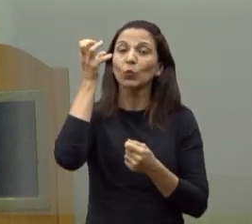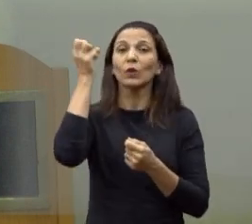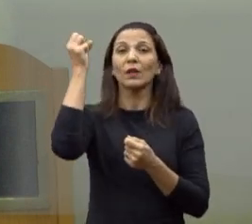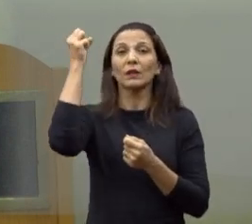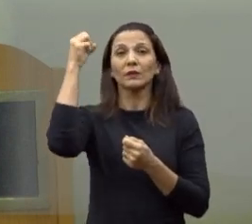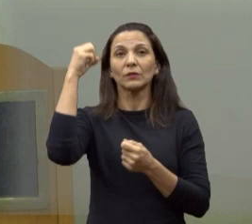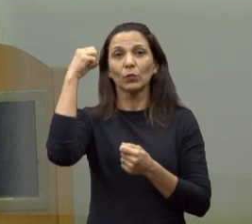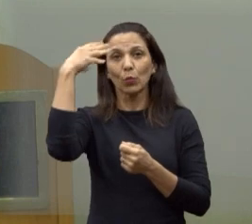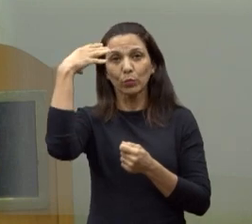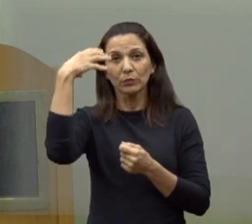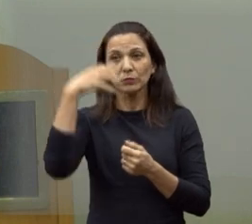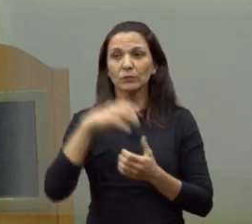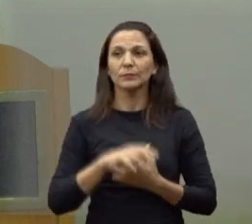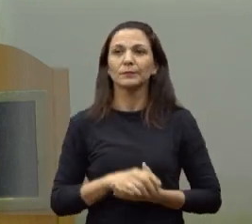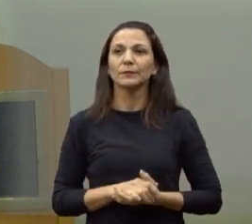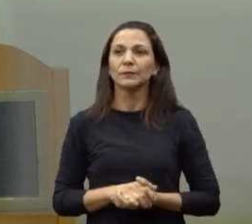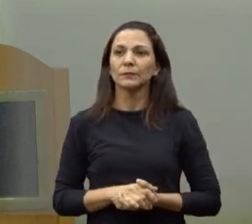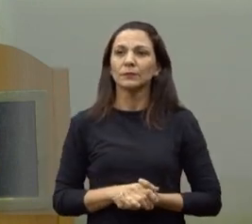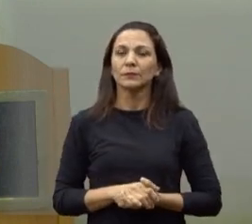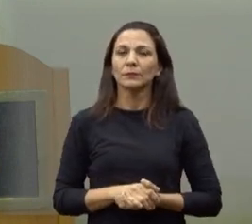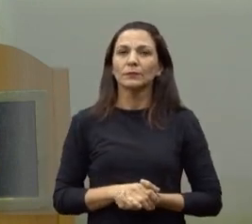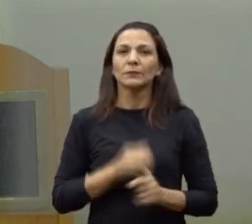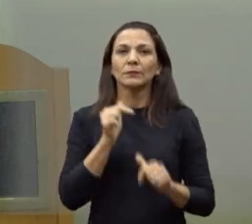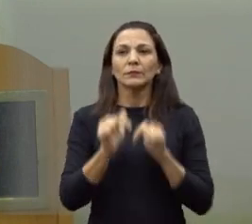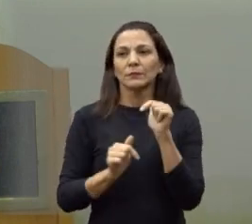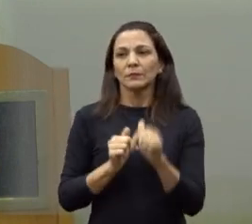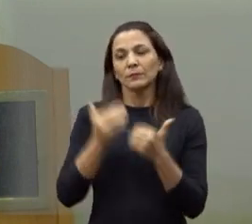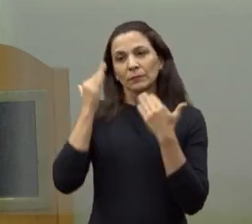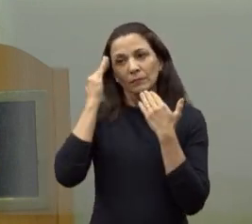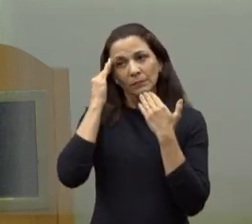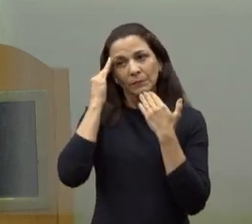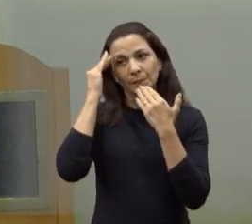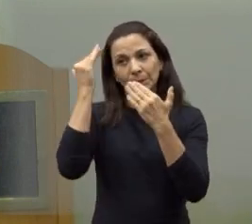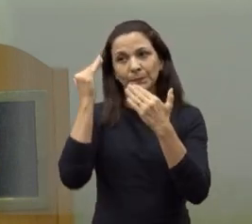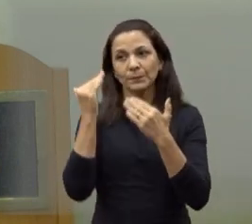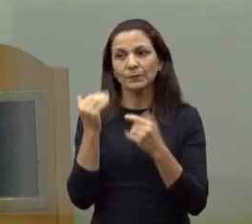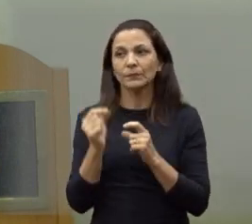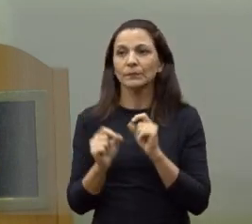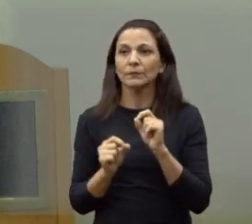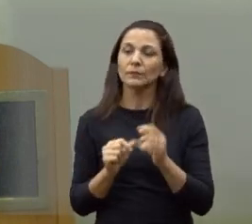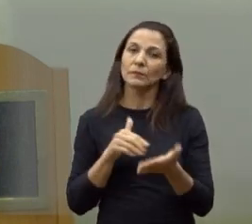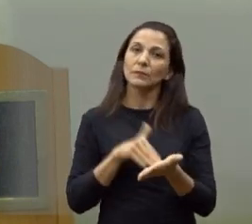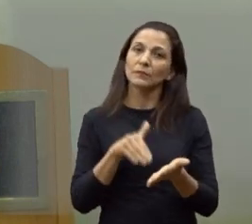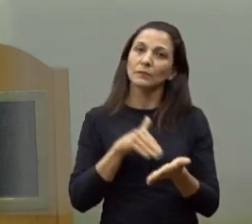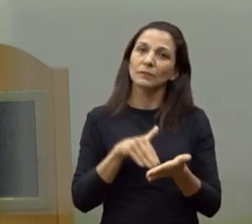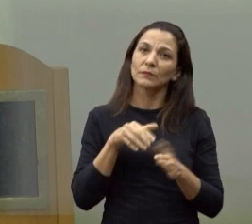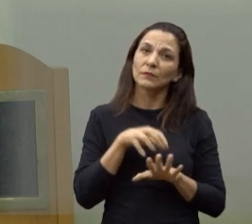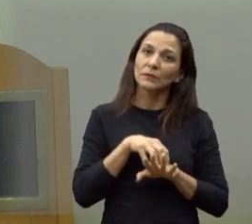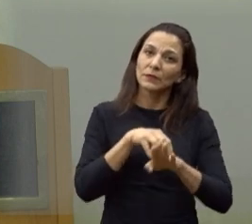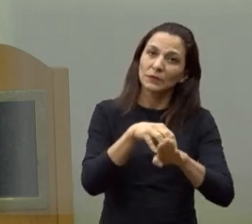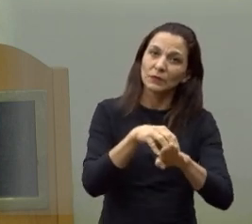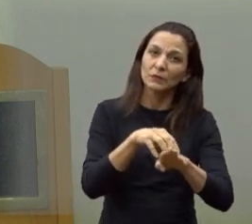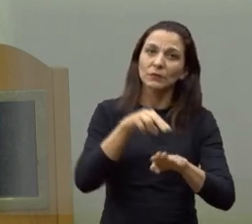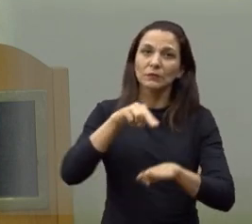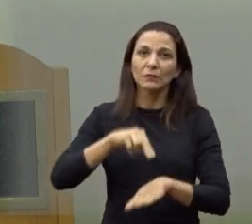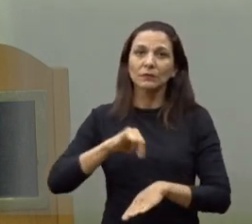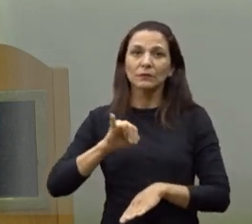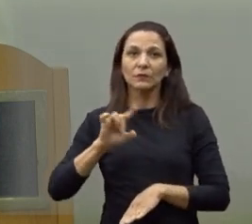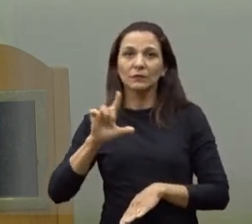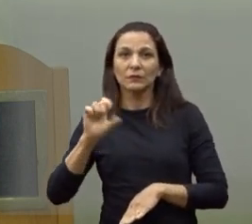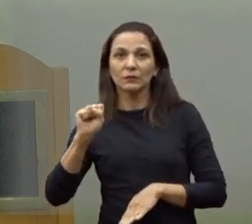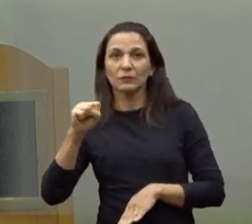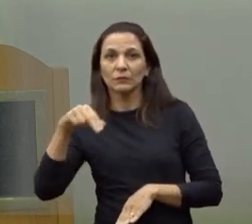Também, falar um pouco dos nossos trabalhos, agradecer ao secretário de Trânsito, Nelson Carneiro, uma